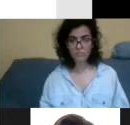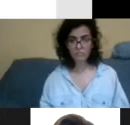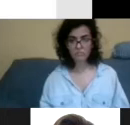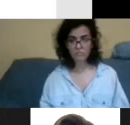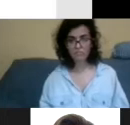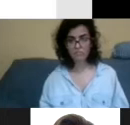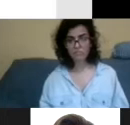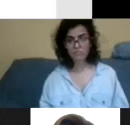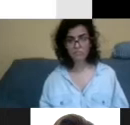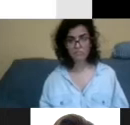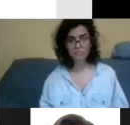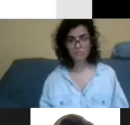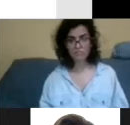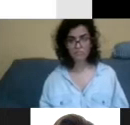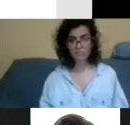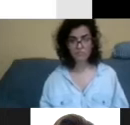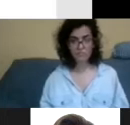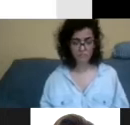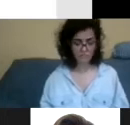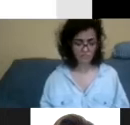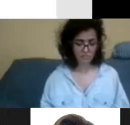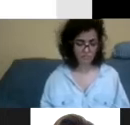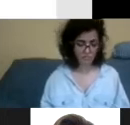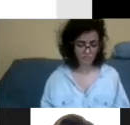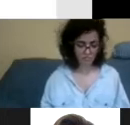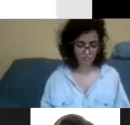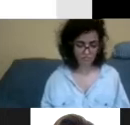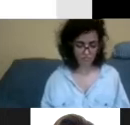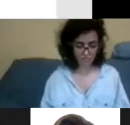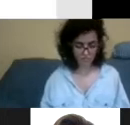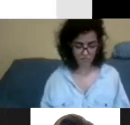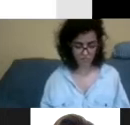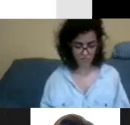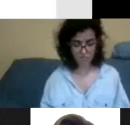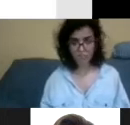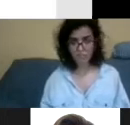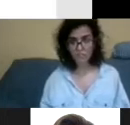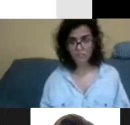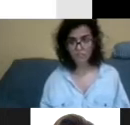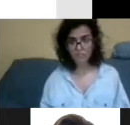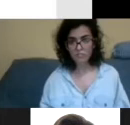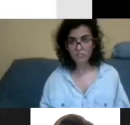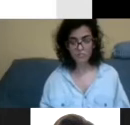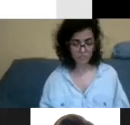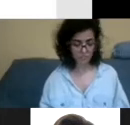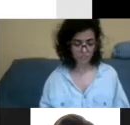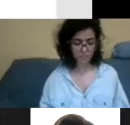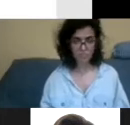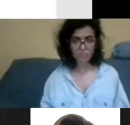pessoas que são daltônicas ou que têm baixa visão lerem, verificar a permissão para usar